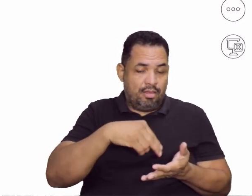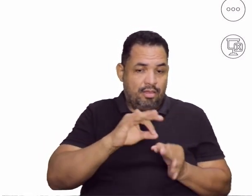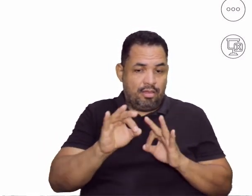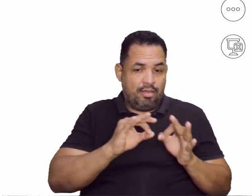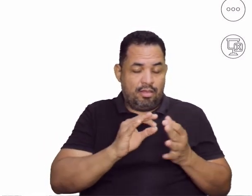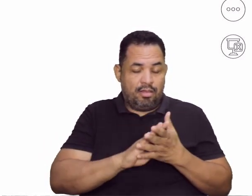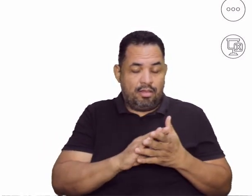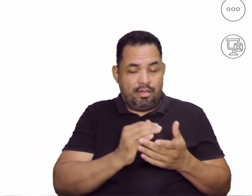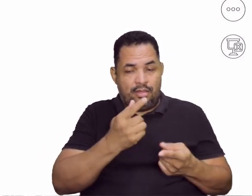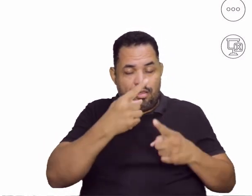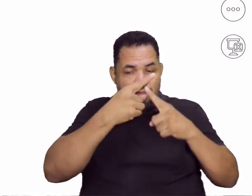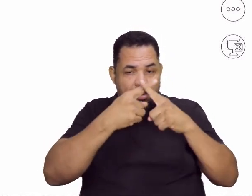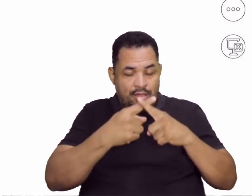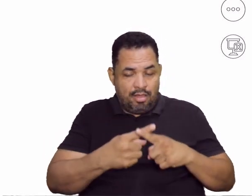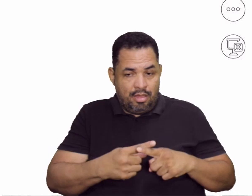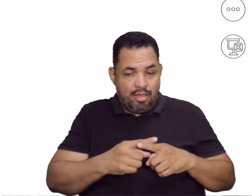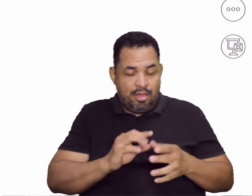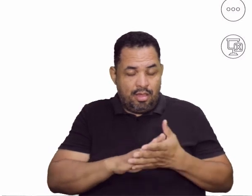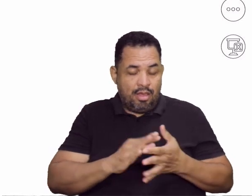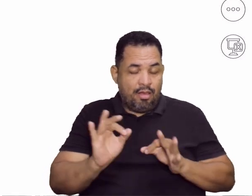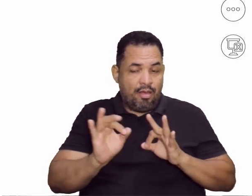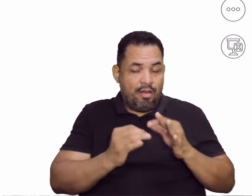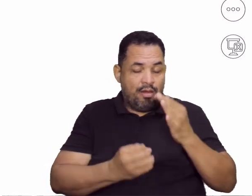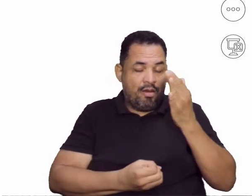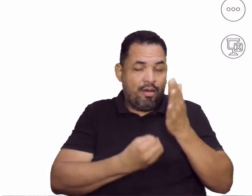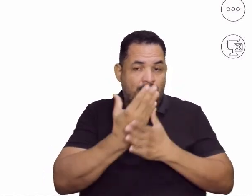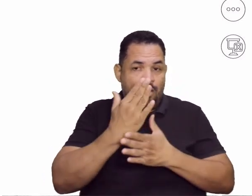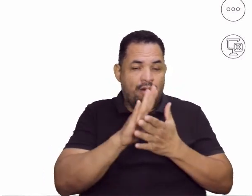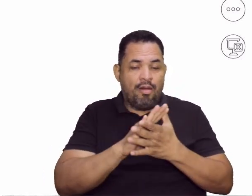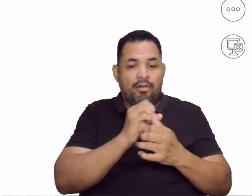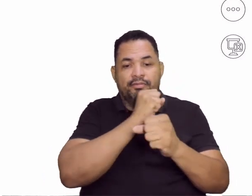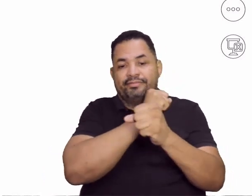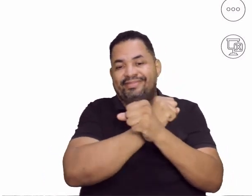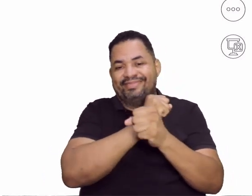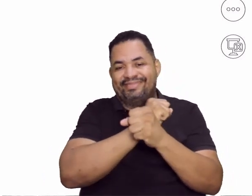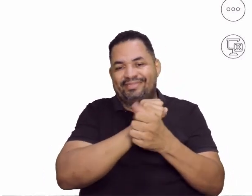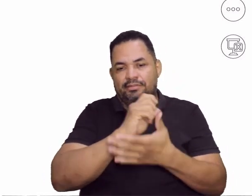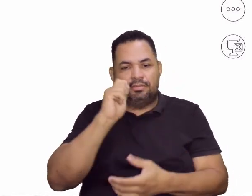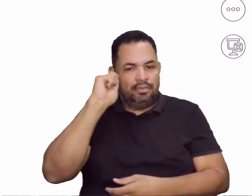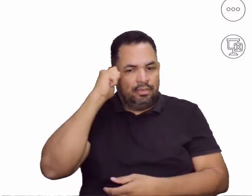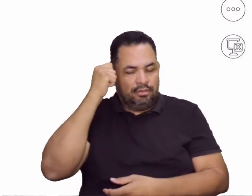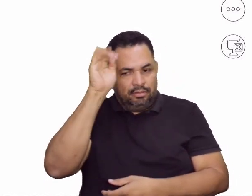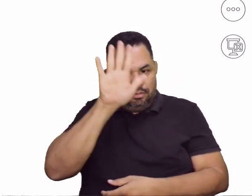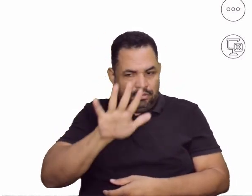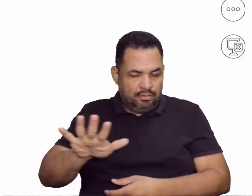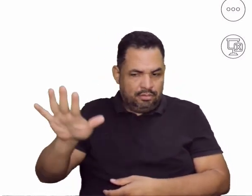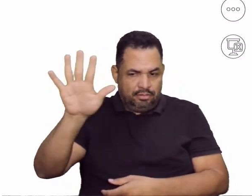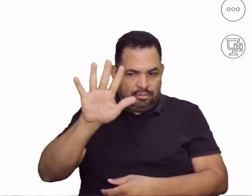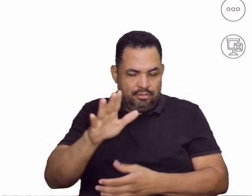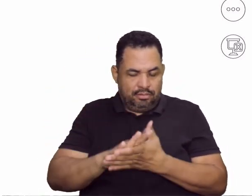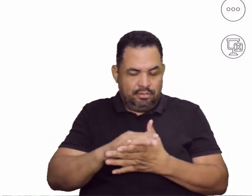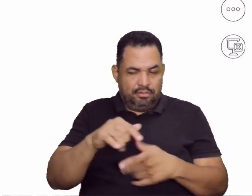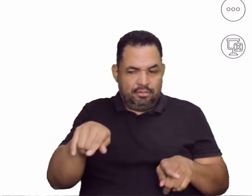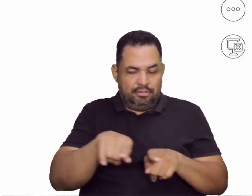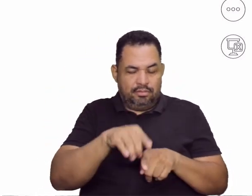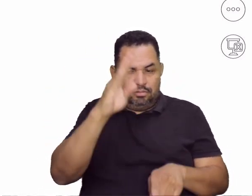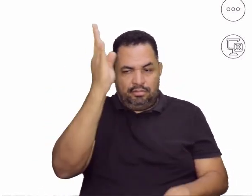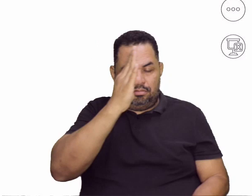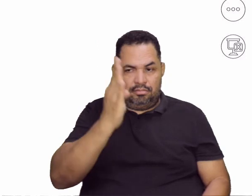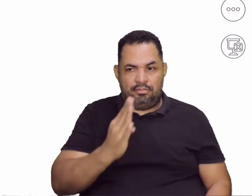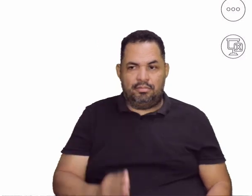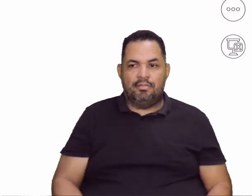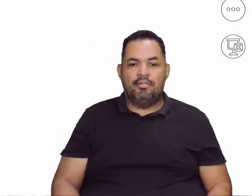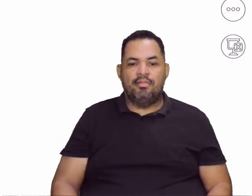mistura de luta e ela é criada aí pelos escravos africanos no Brasil e a gente também pode levar aí para esse contexto.